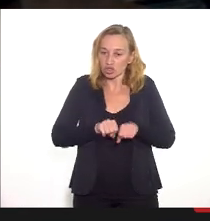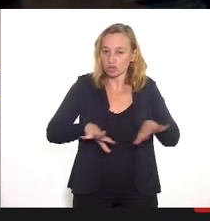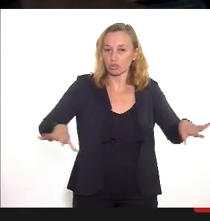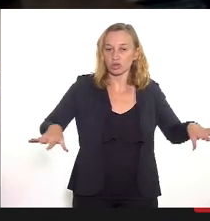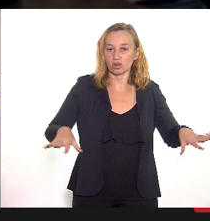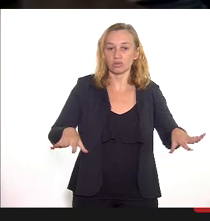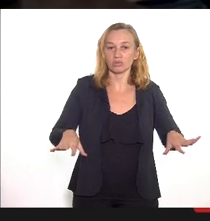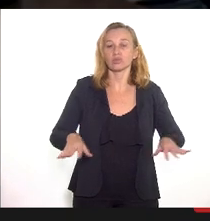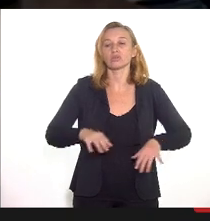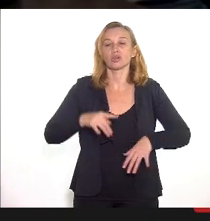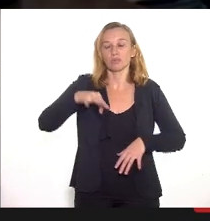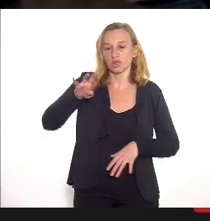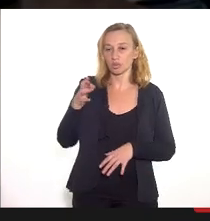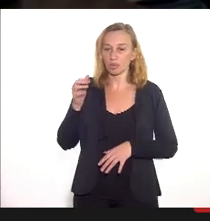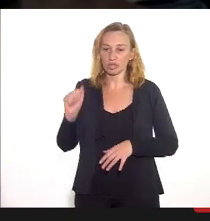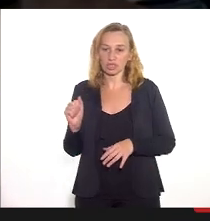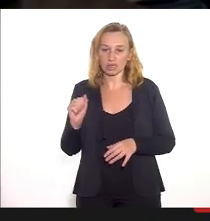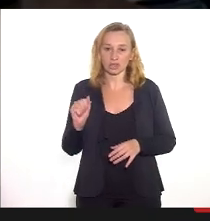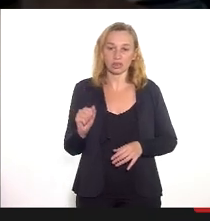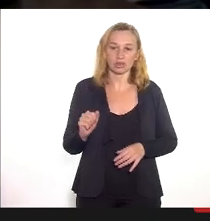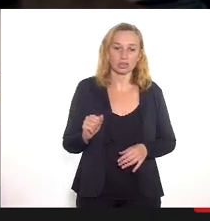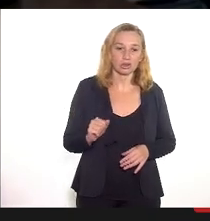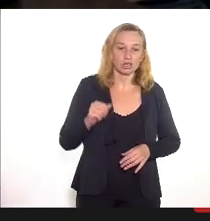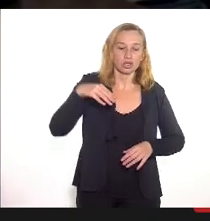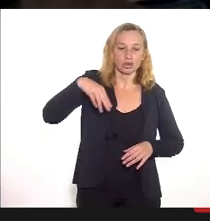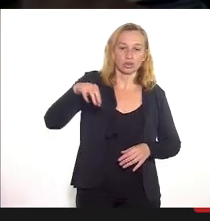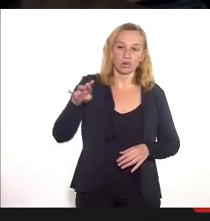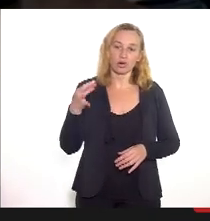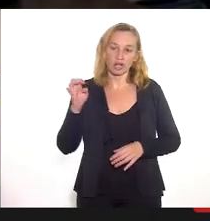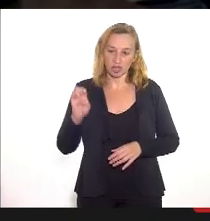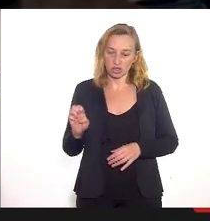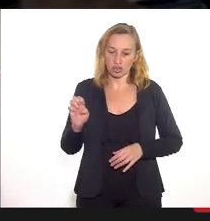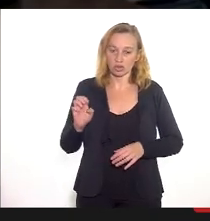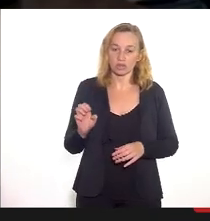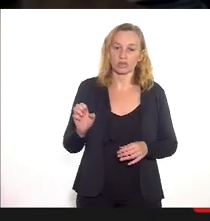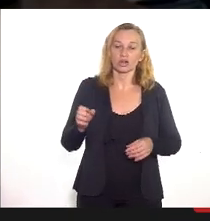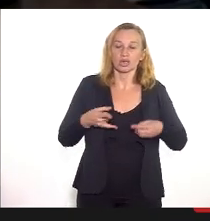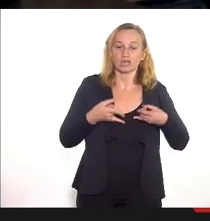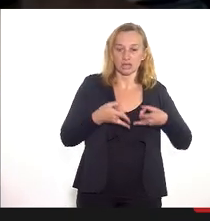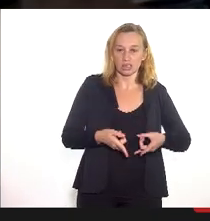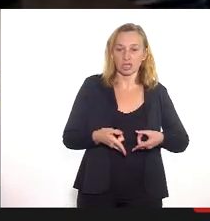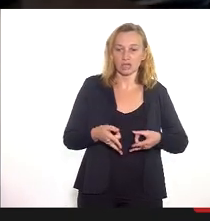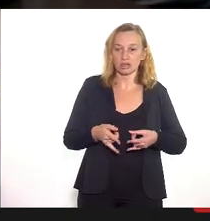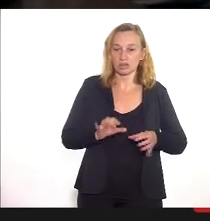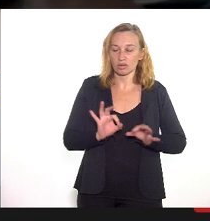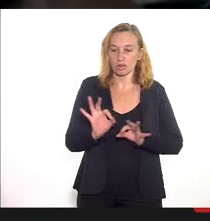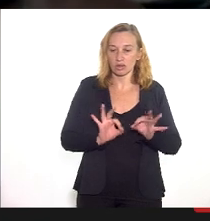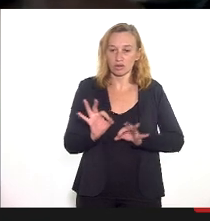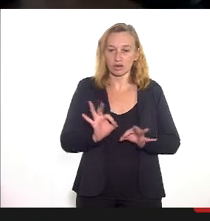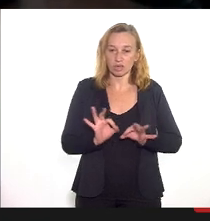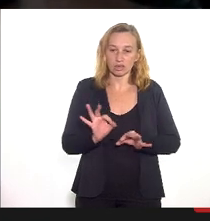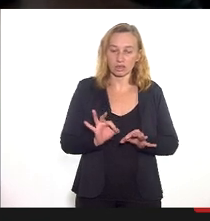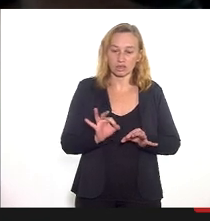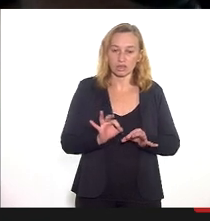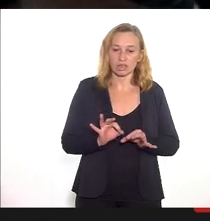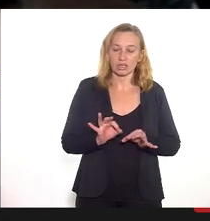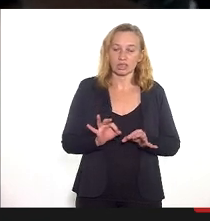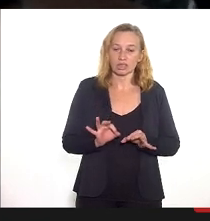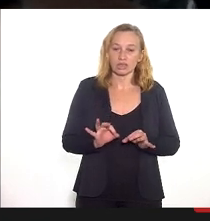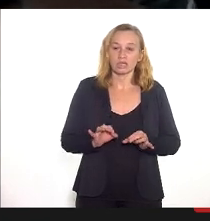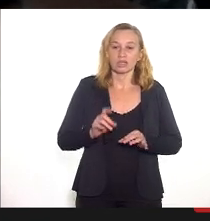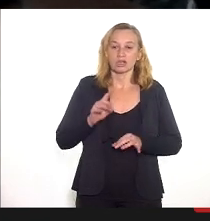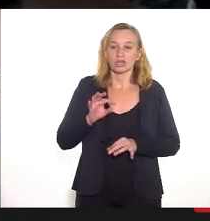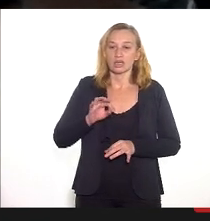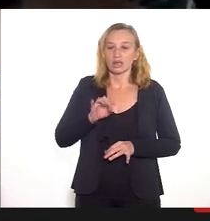2 médio paraíba noroeste e serra esses leitos são regulados via central estadual de regulação da